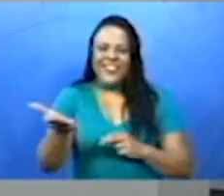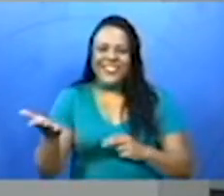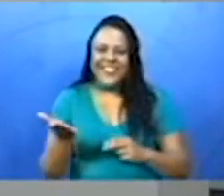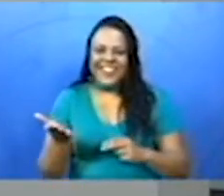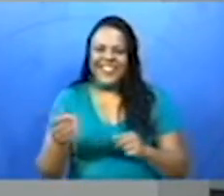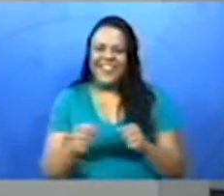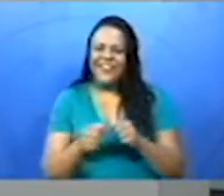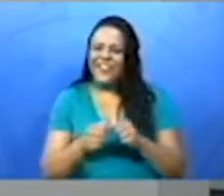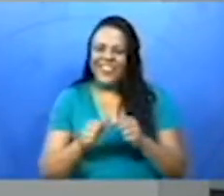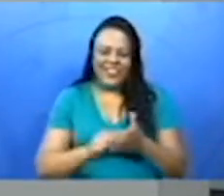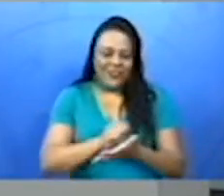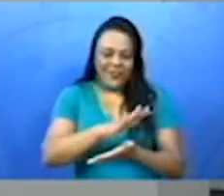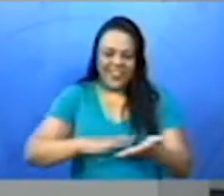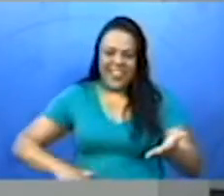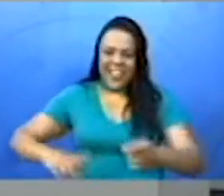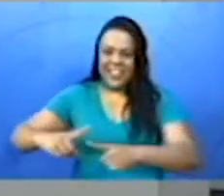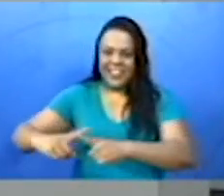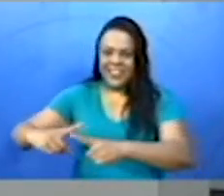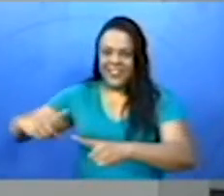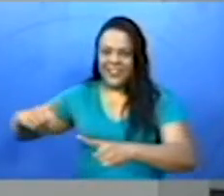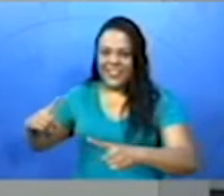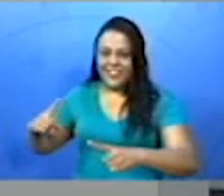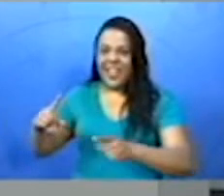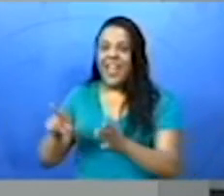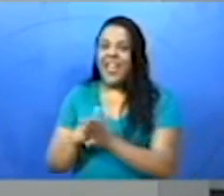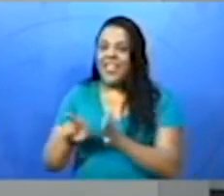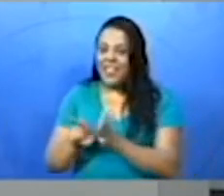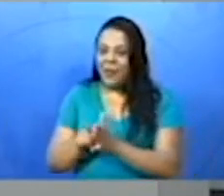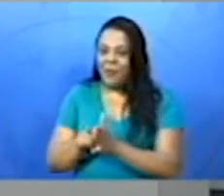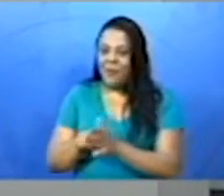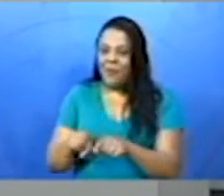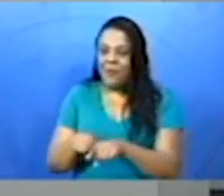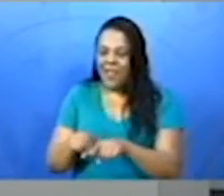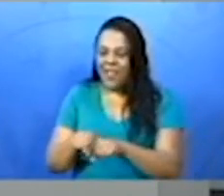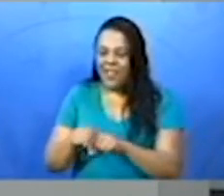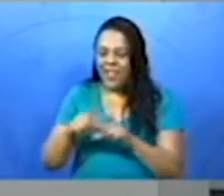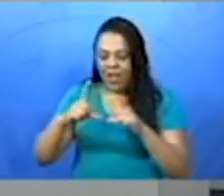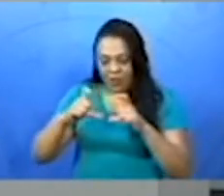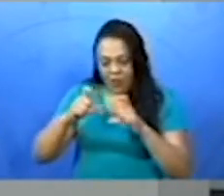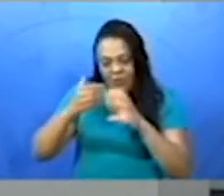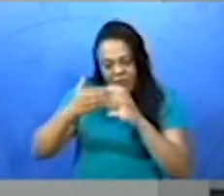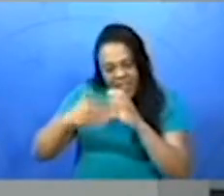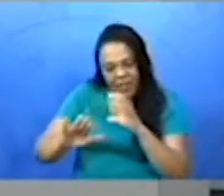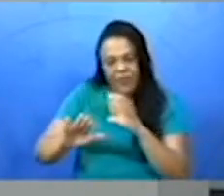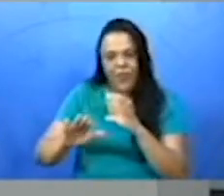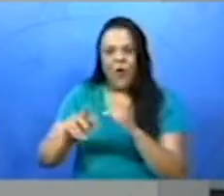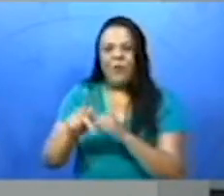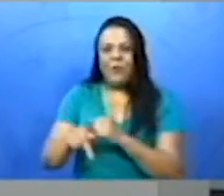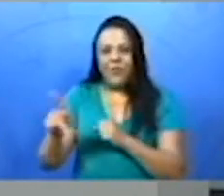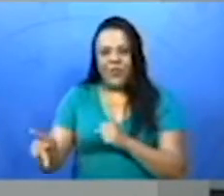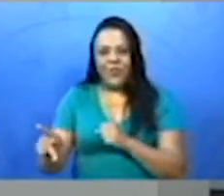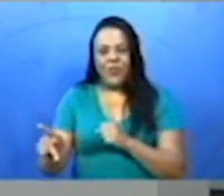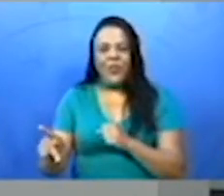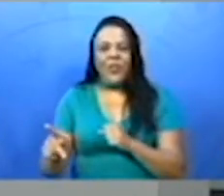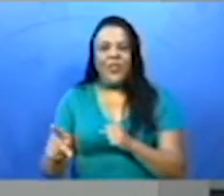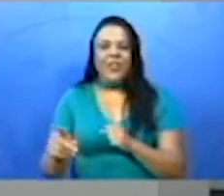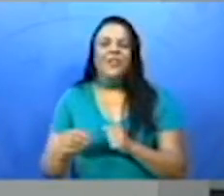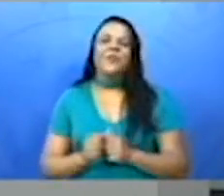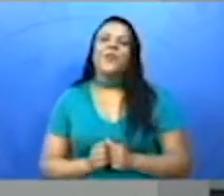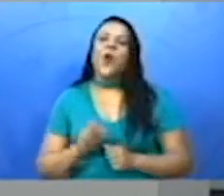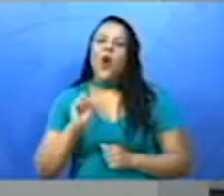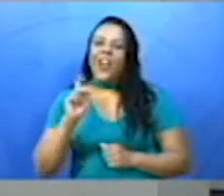passada e enviaram foto para a professora, como combinamos, ok? Vamos lá?